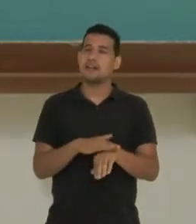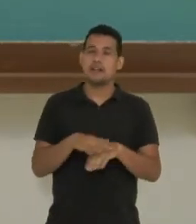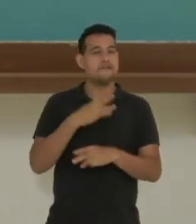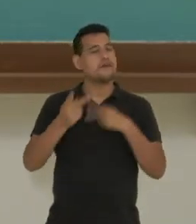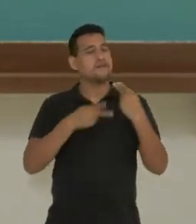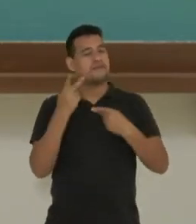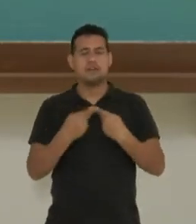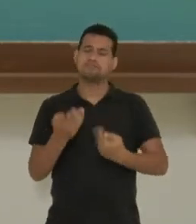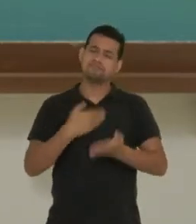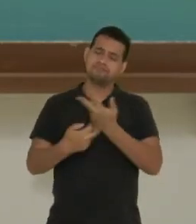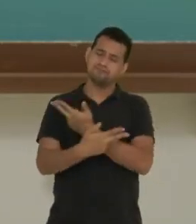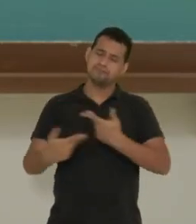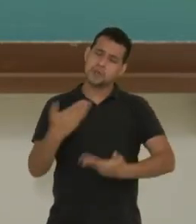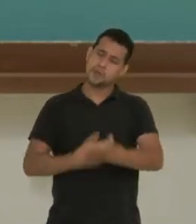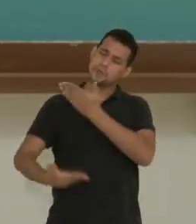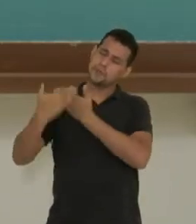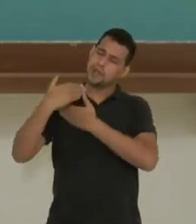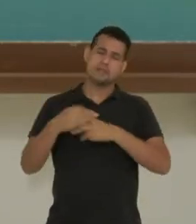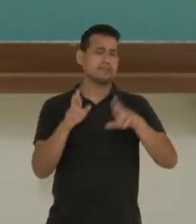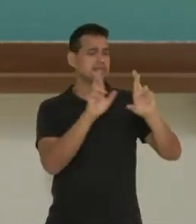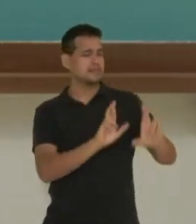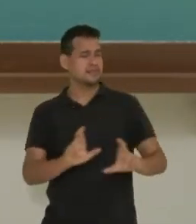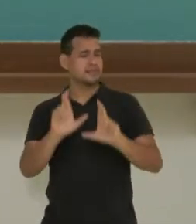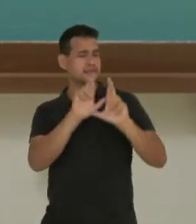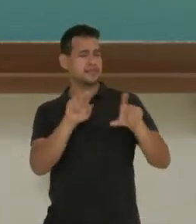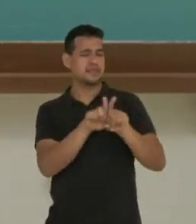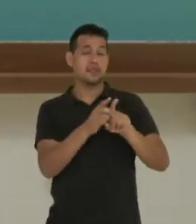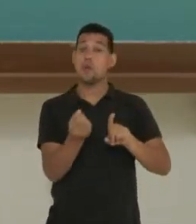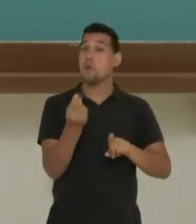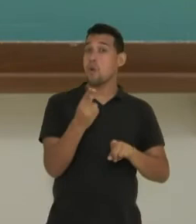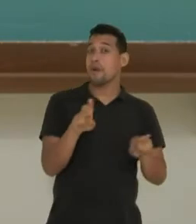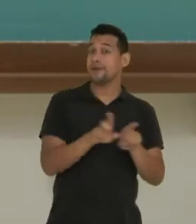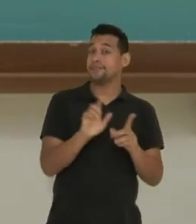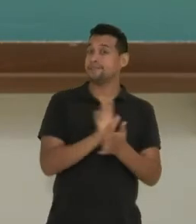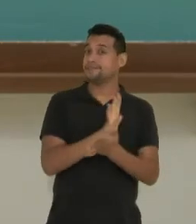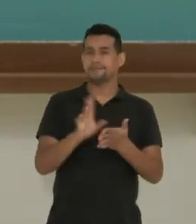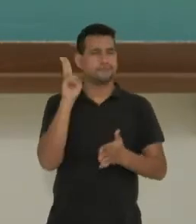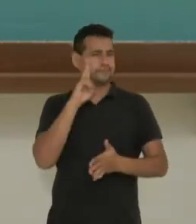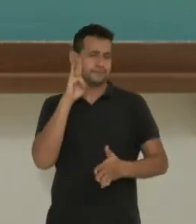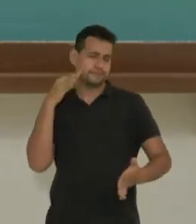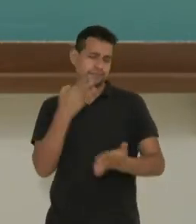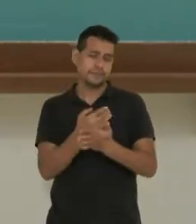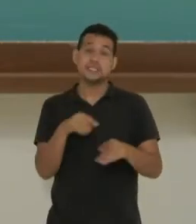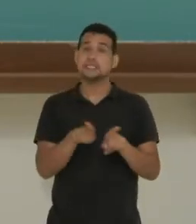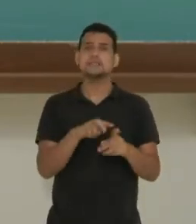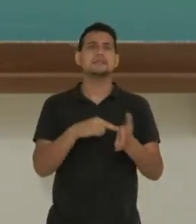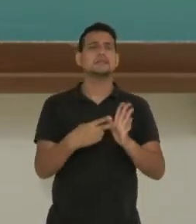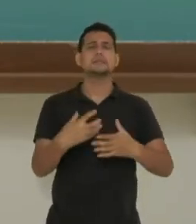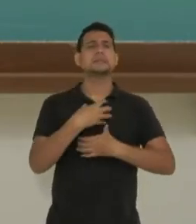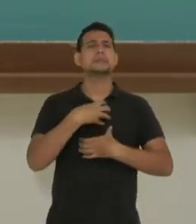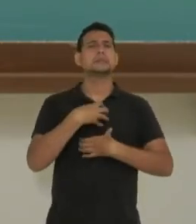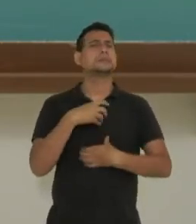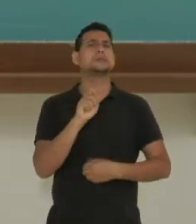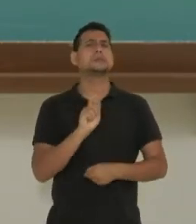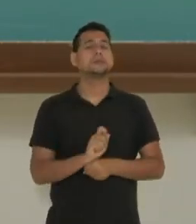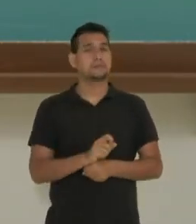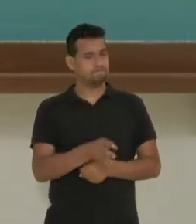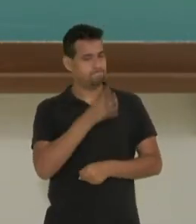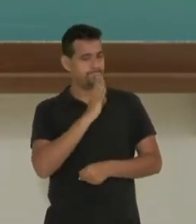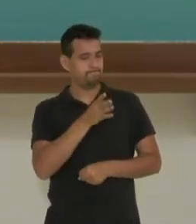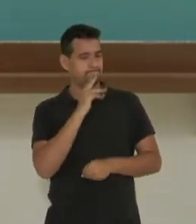histórias do passado, da sua região, ou mesmo causos? Isso é uma forma de se manter o